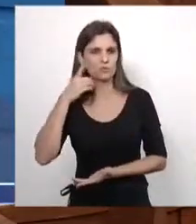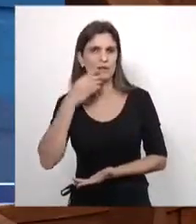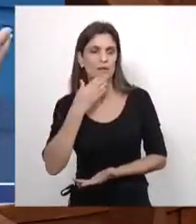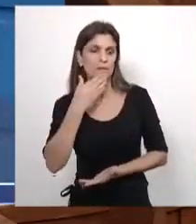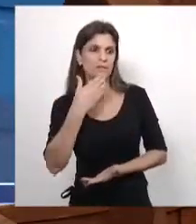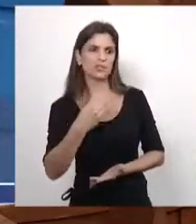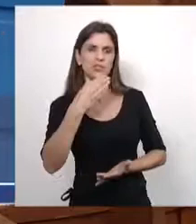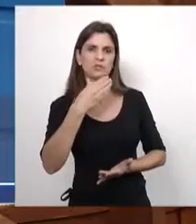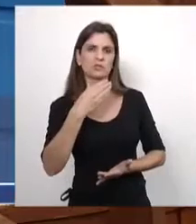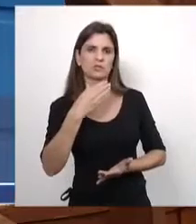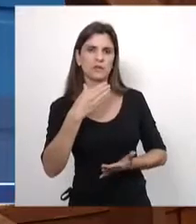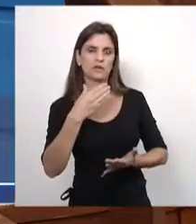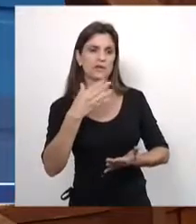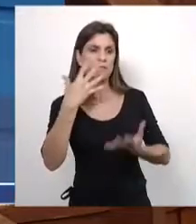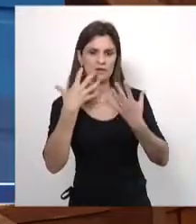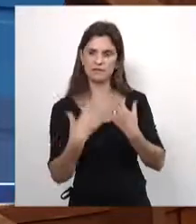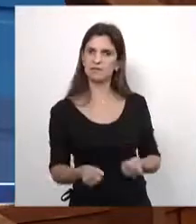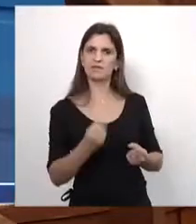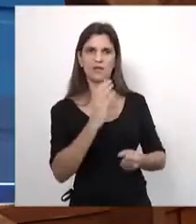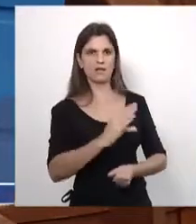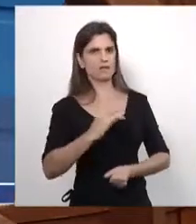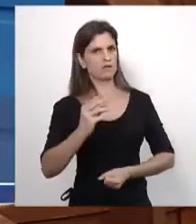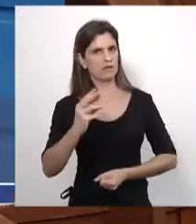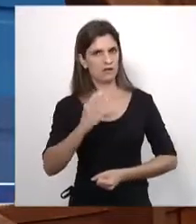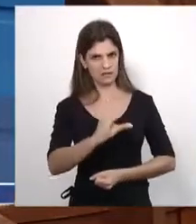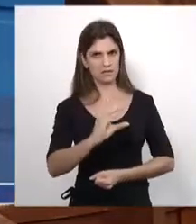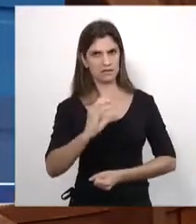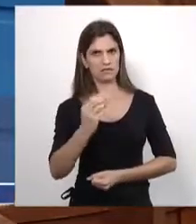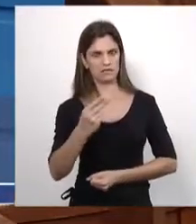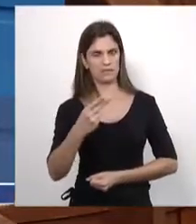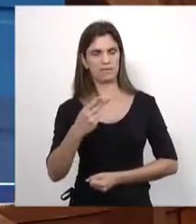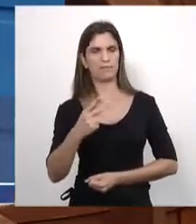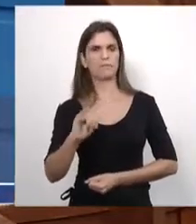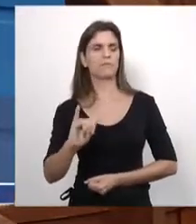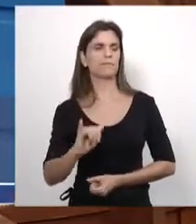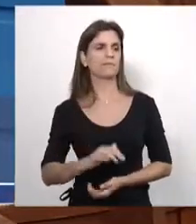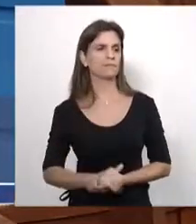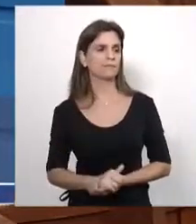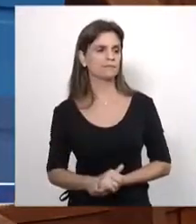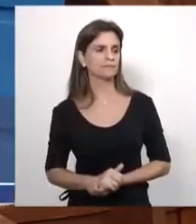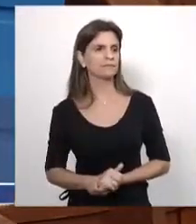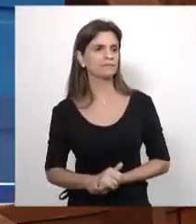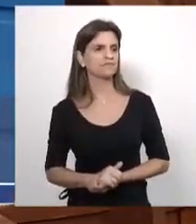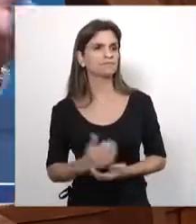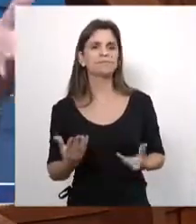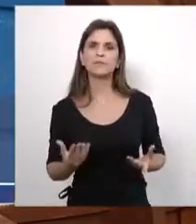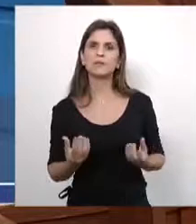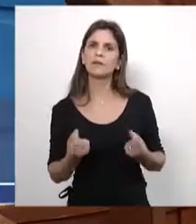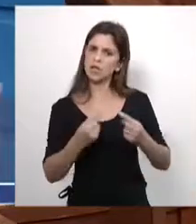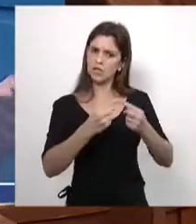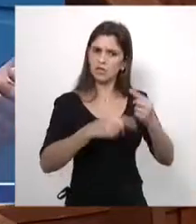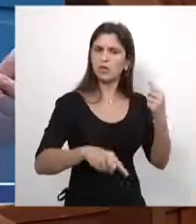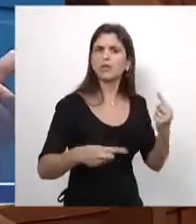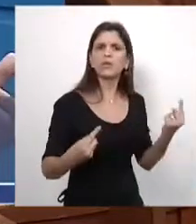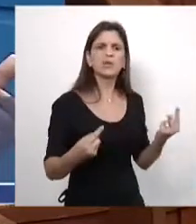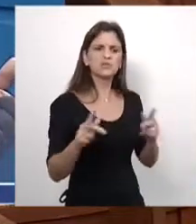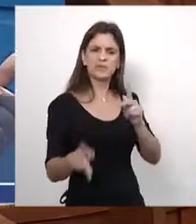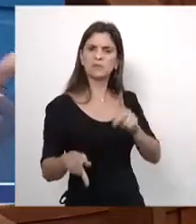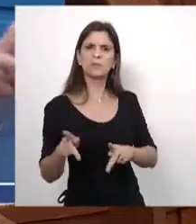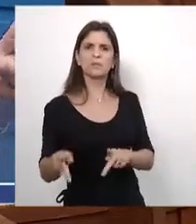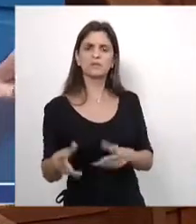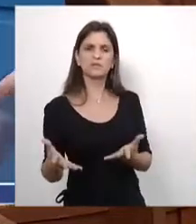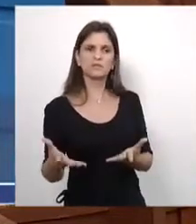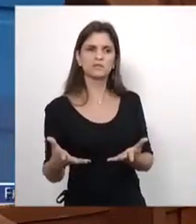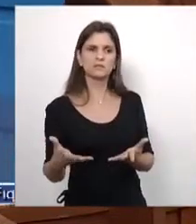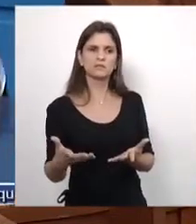fotografias, com imagens nossas, sendo expostos na rede social que nós não queremos fazer. Quem é contrário à população aqui, deputado Zé Teixeira?